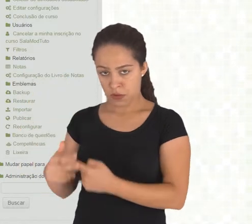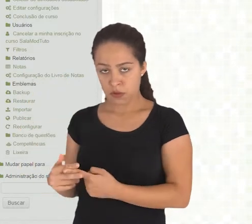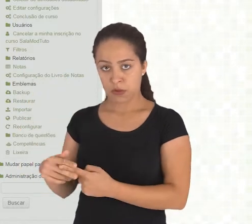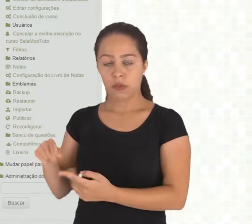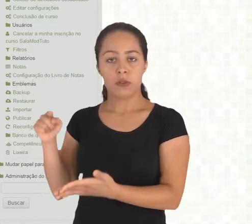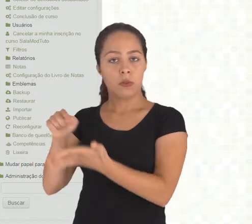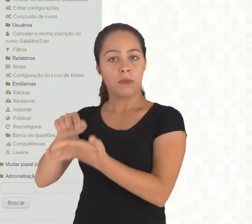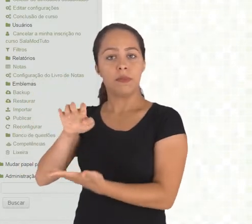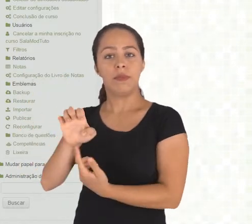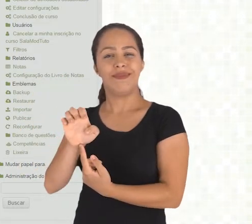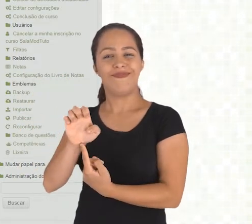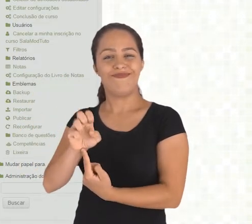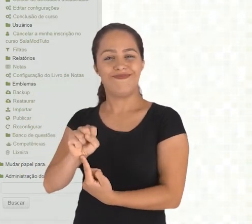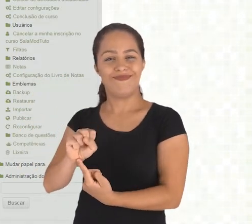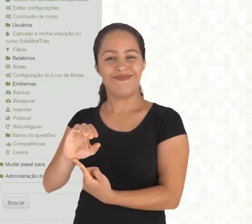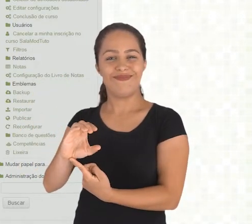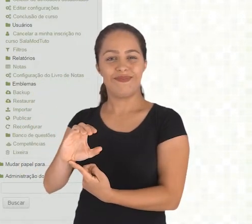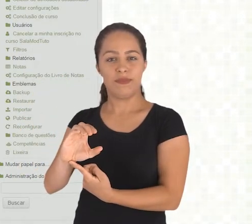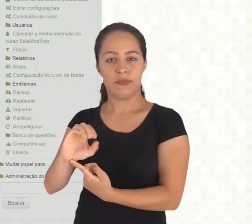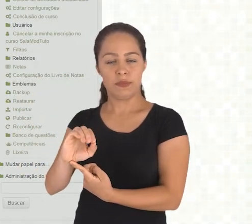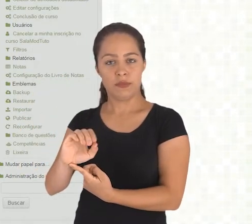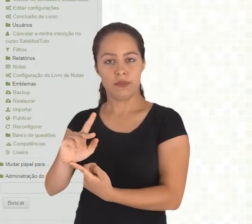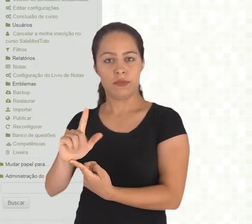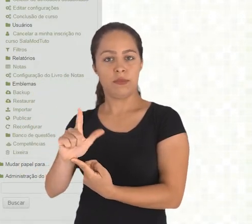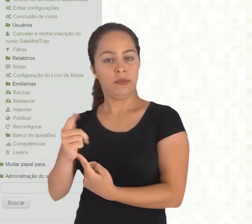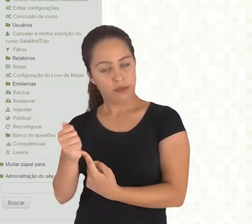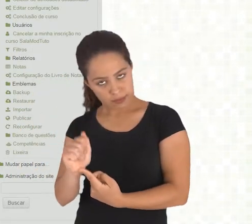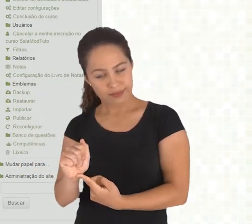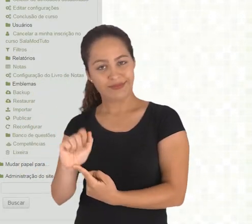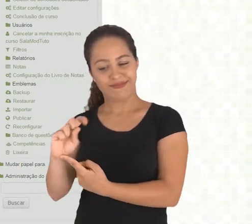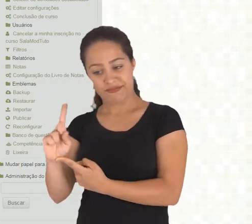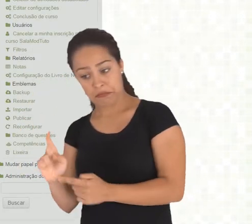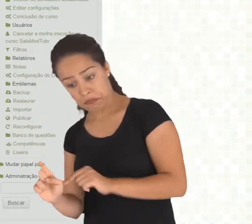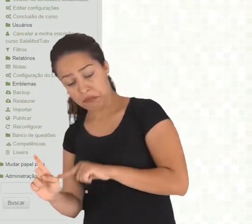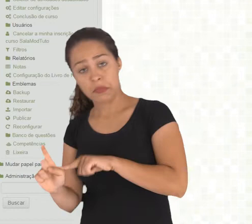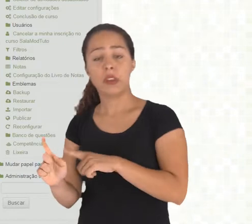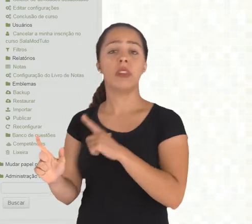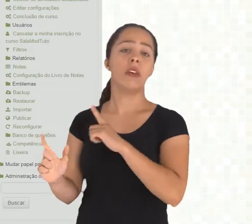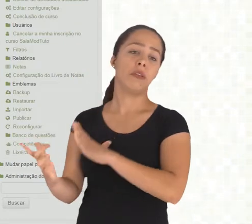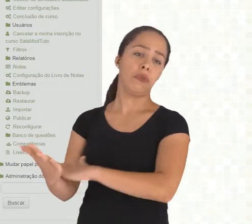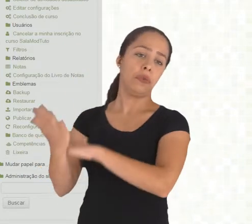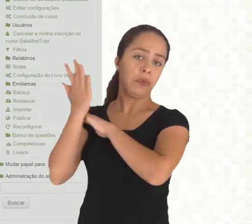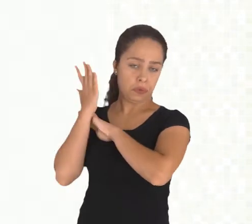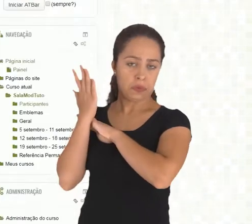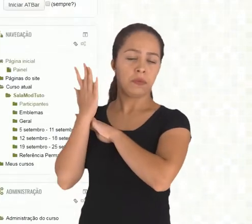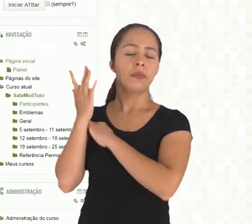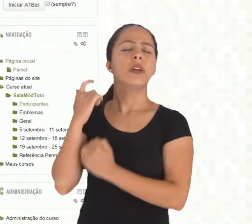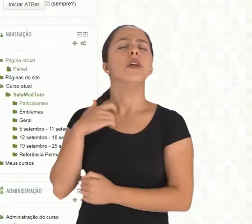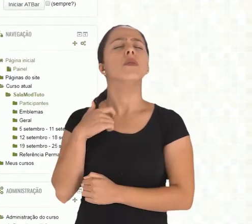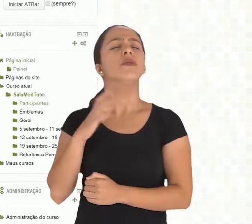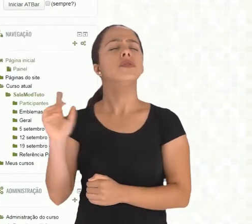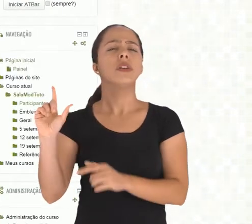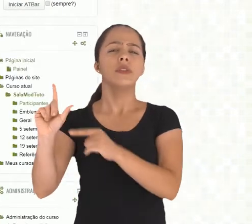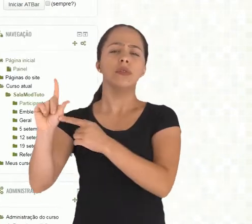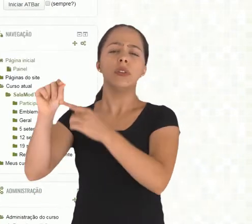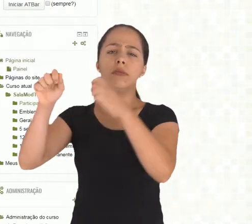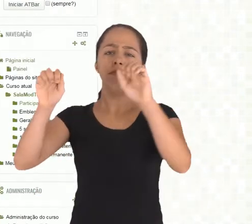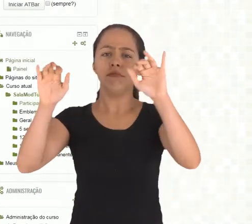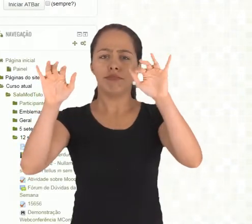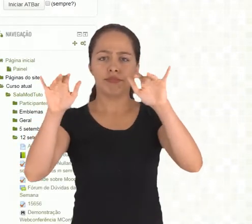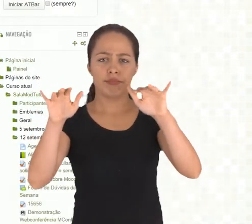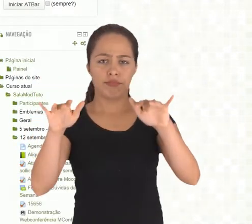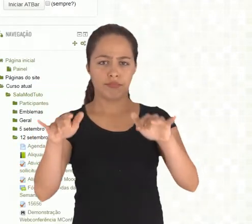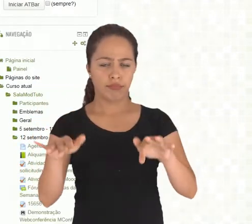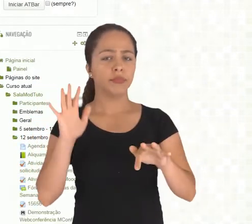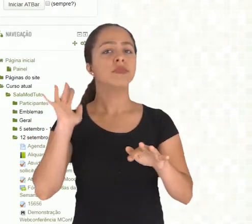recurso, escolha, tá certo? Sempre aqui tem uma ajudinha e aí nós vamos abrir aqui. Eu já tenho uma escolha preenchida e vou te